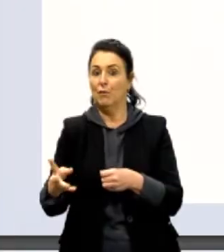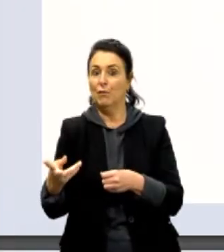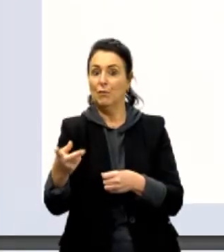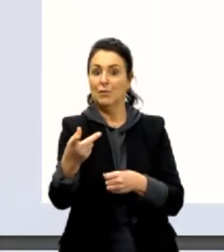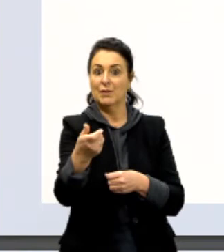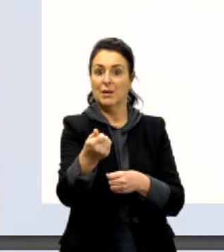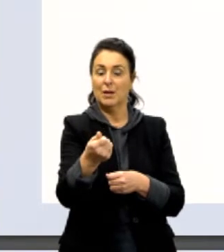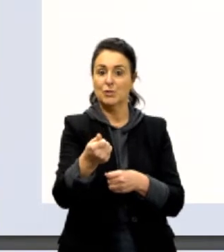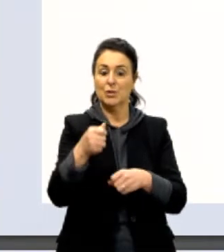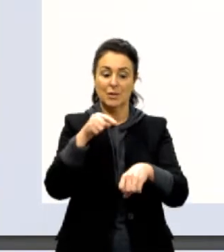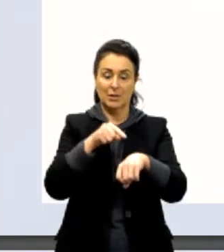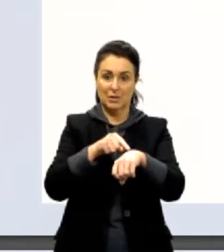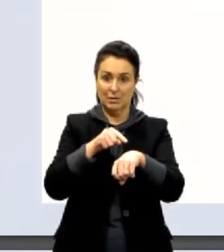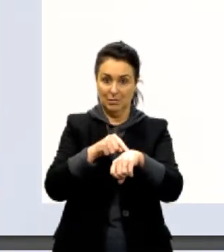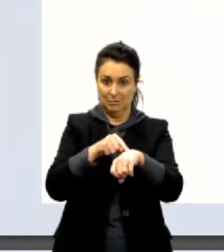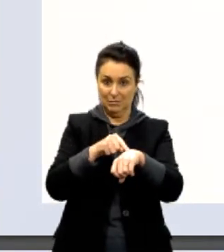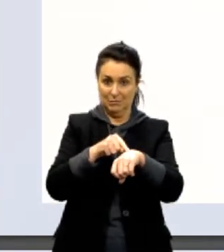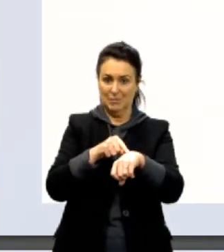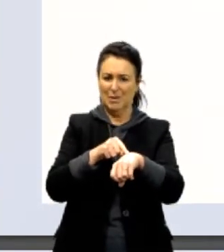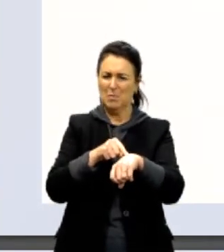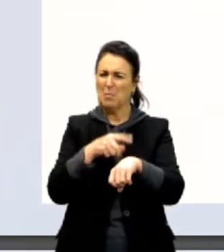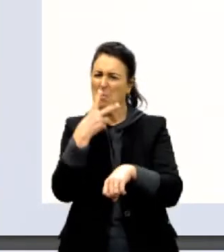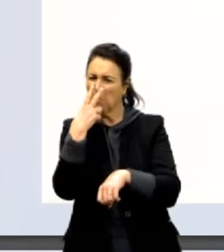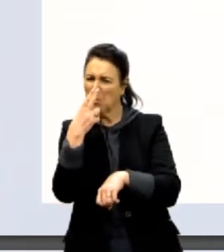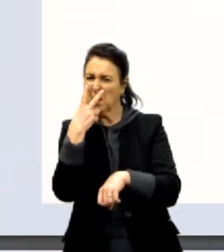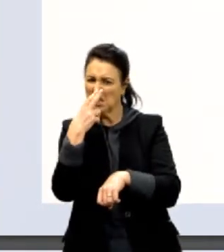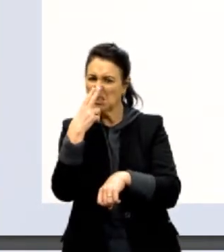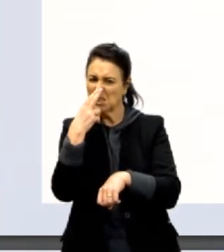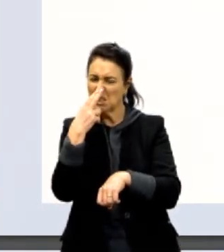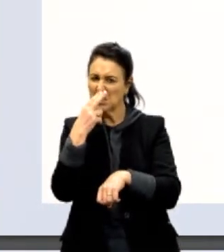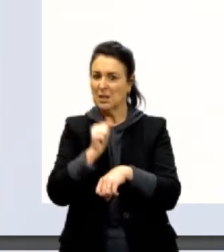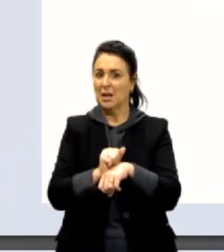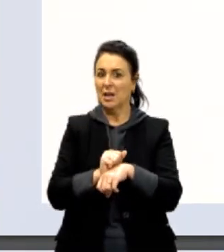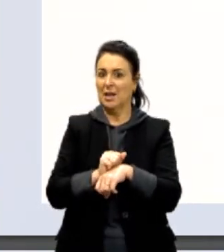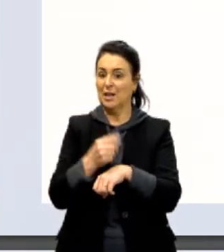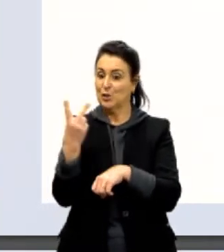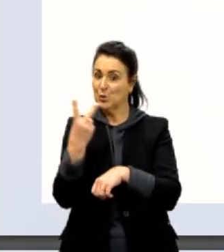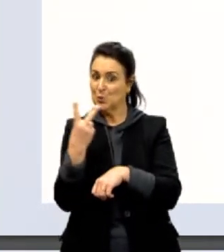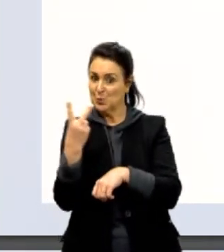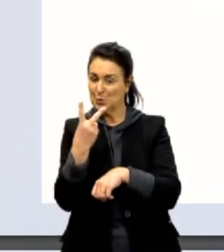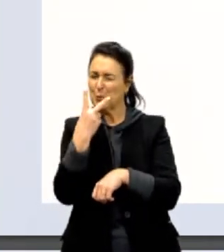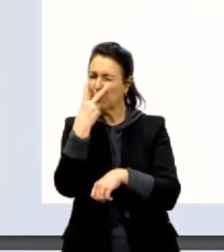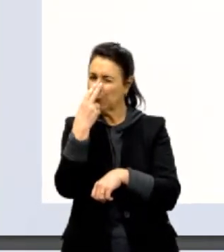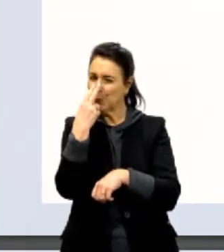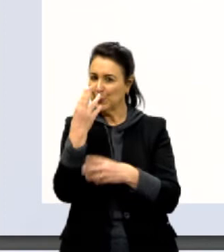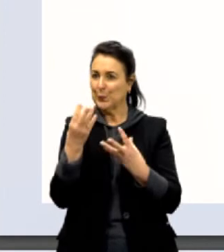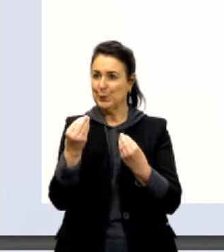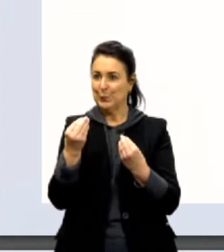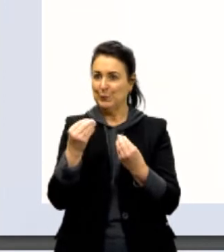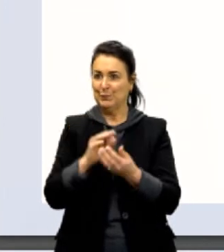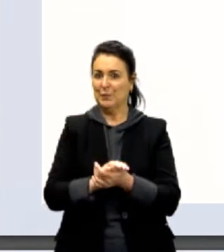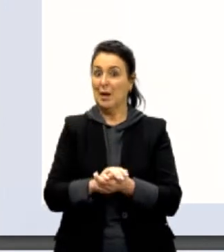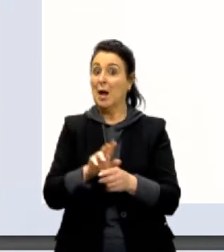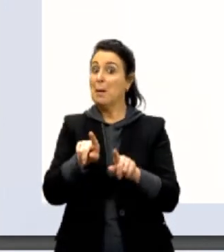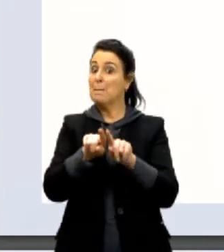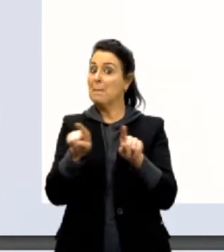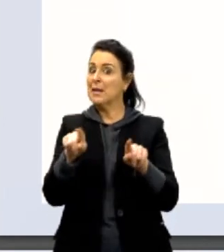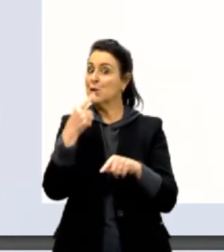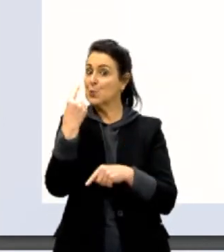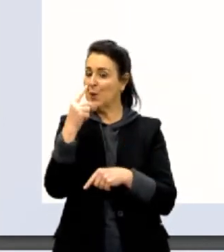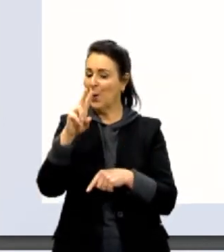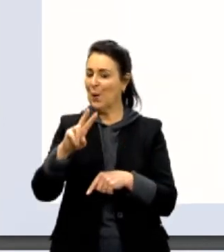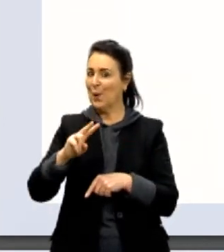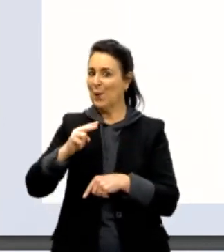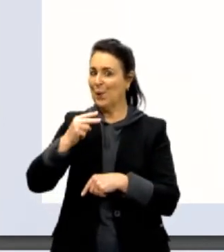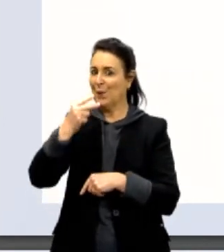uma unidade que fica um pouquinho parecida com a da velocidade, só que tem um ao quadrado ali, ó. Unidade de velocidade